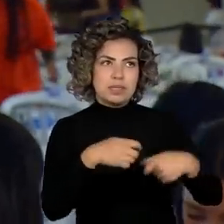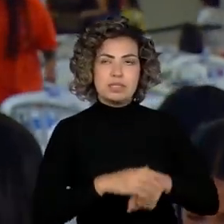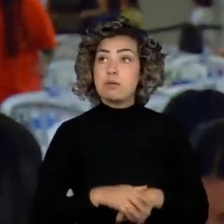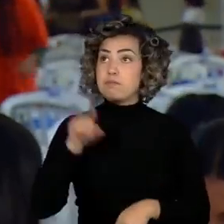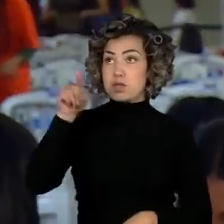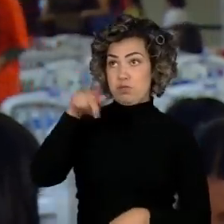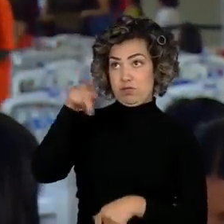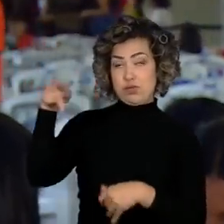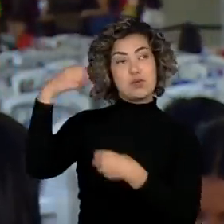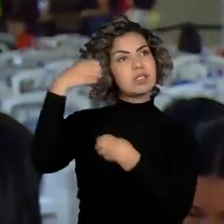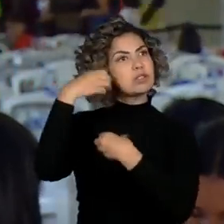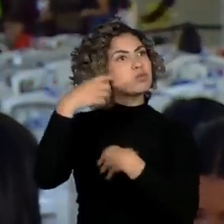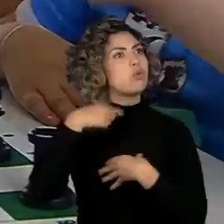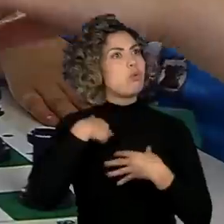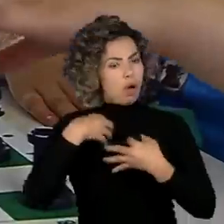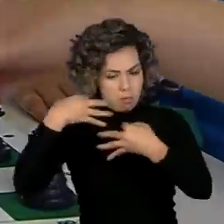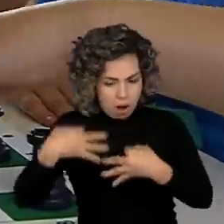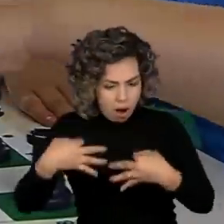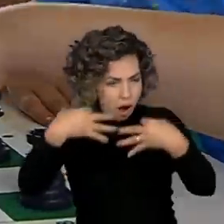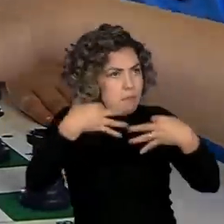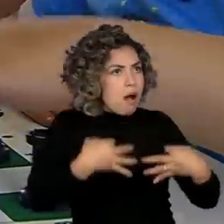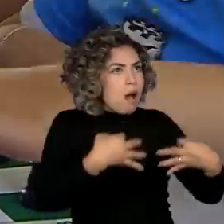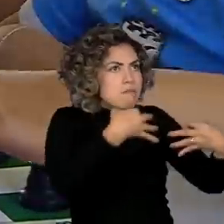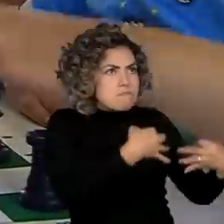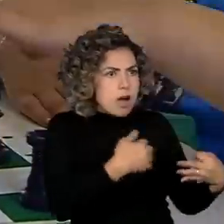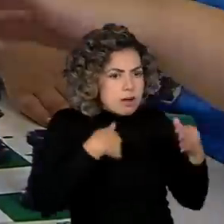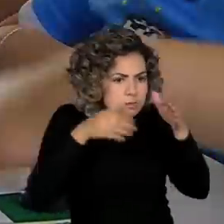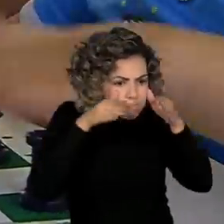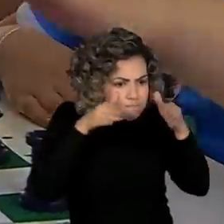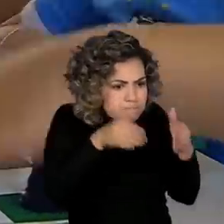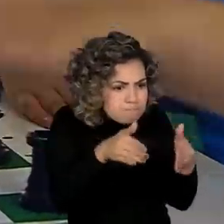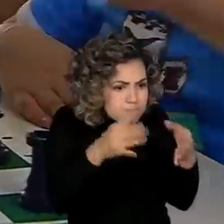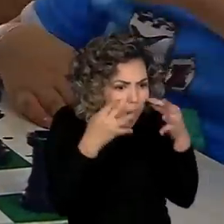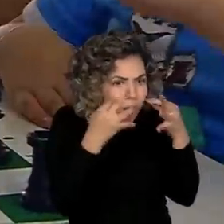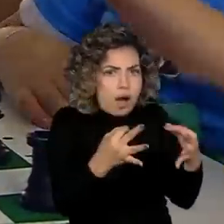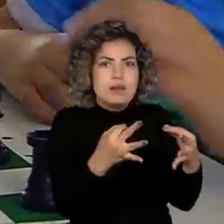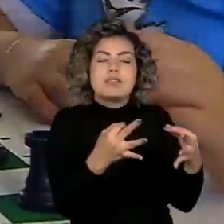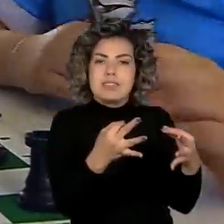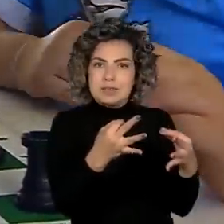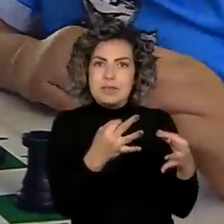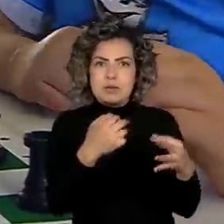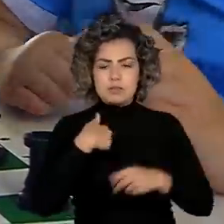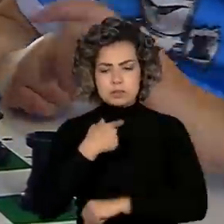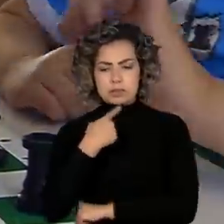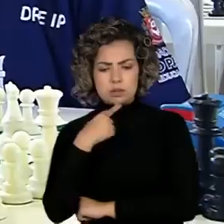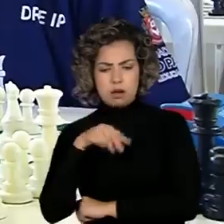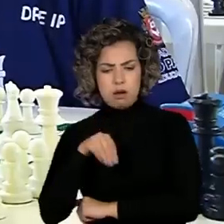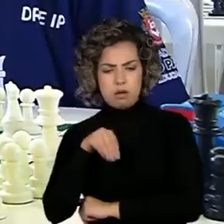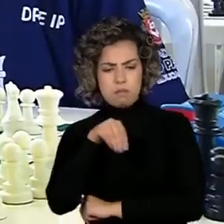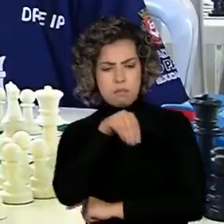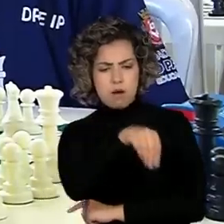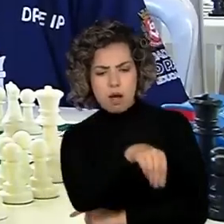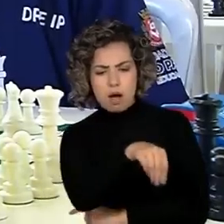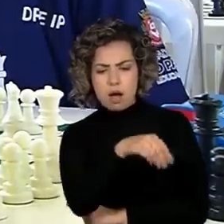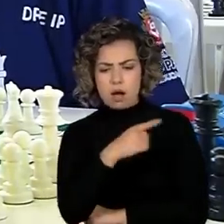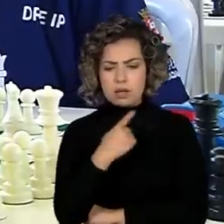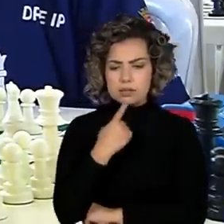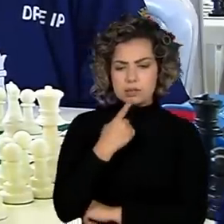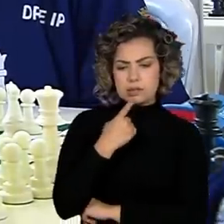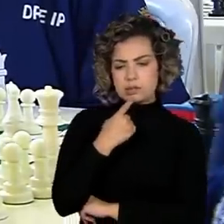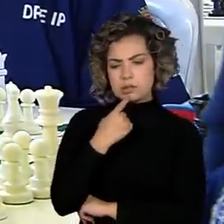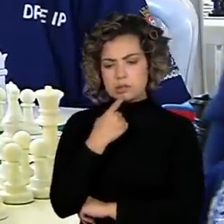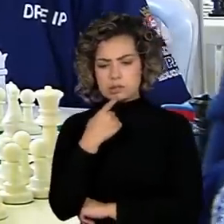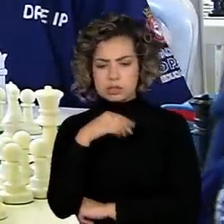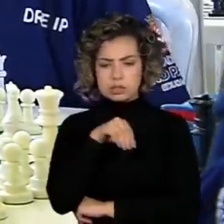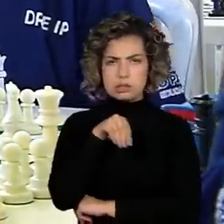disciplina, me concentrar mais, prestar mais atenção. E a cada movimento a gente percebe que a concentração é o que